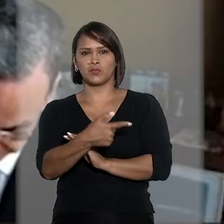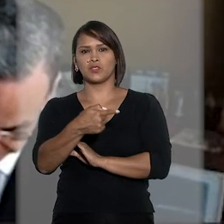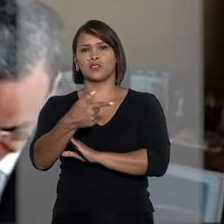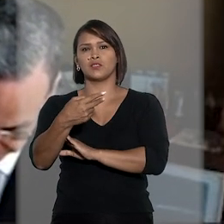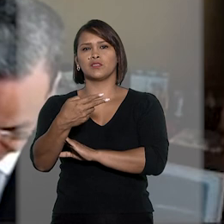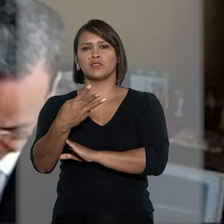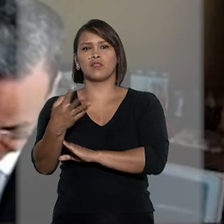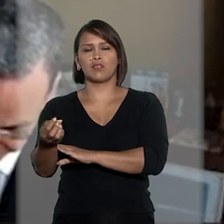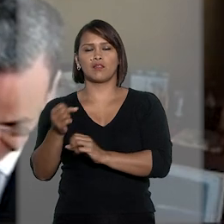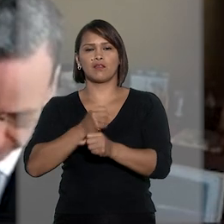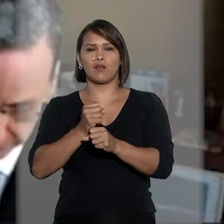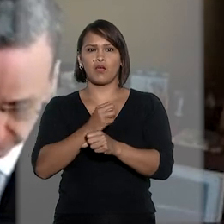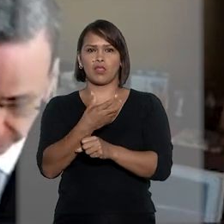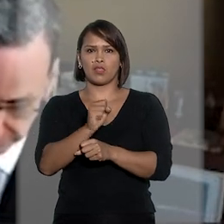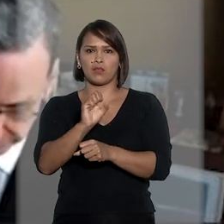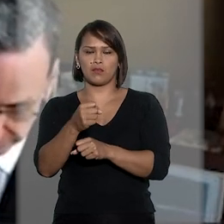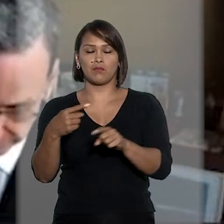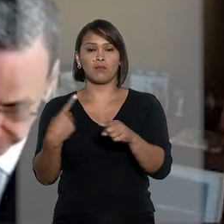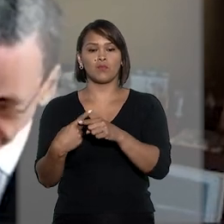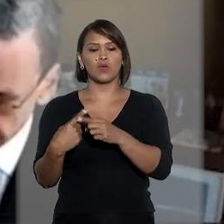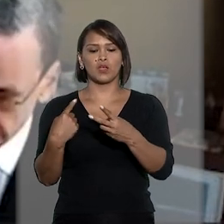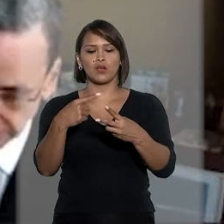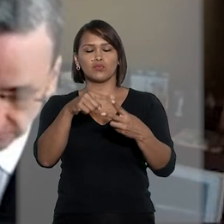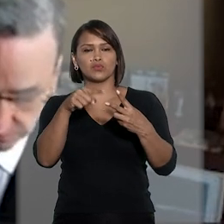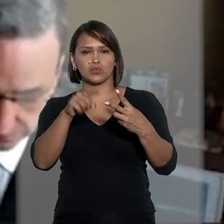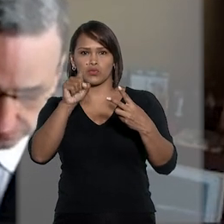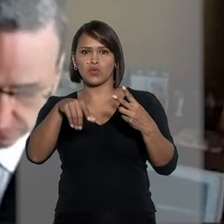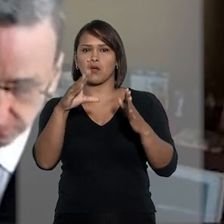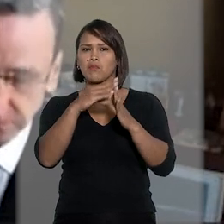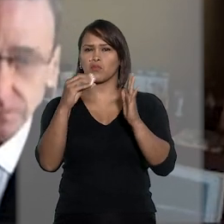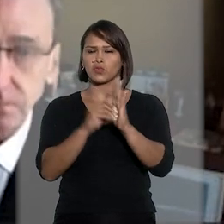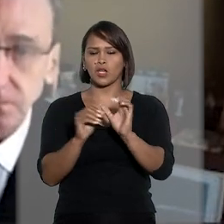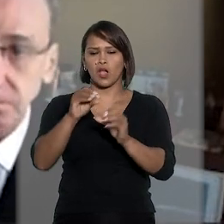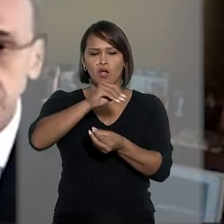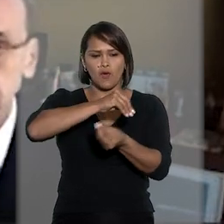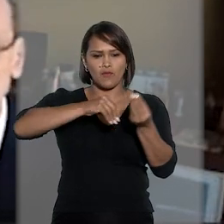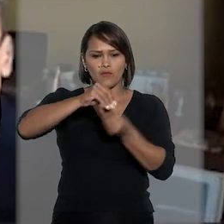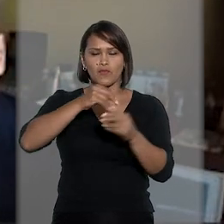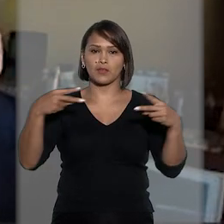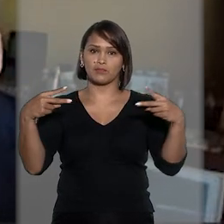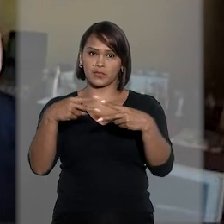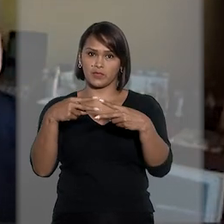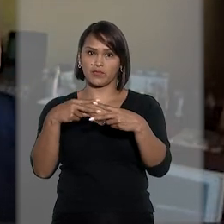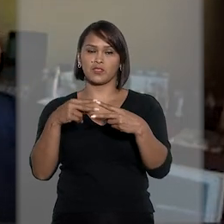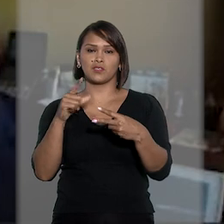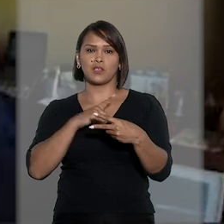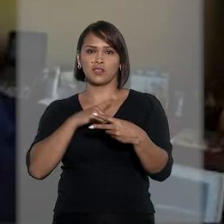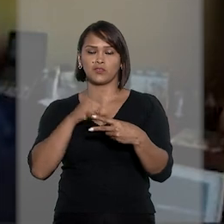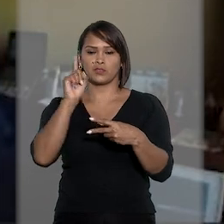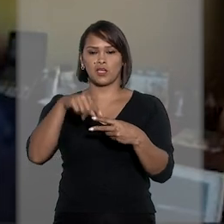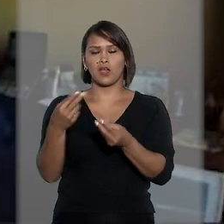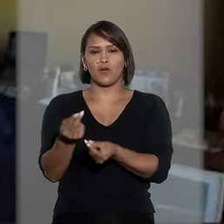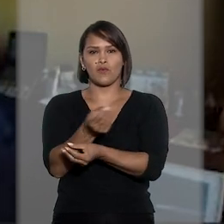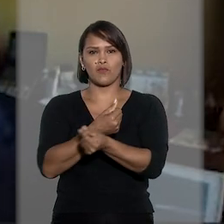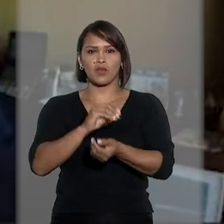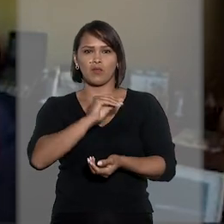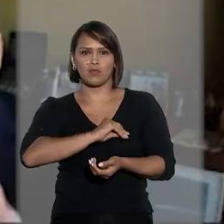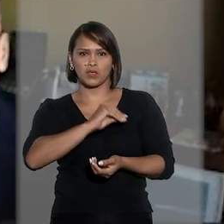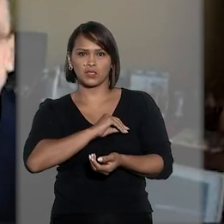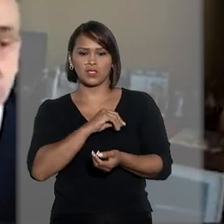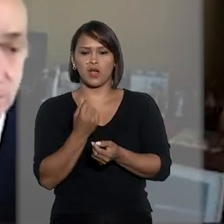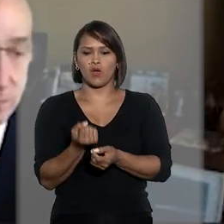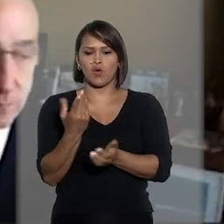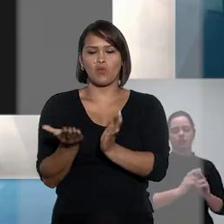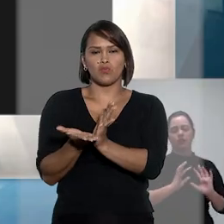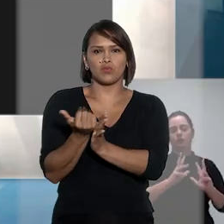.713, de 88, porque ambos os modelos irão gerar efeitos previdenciários, uma renda mensal ou um